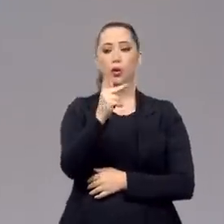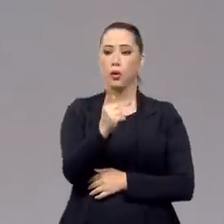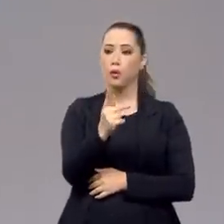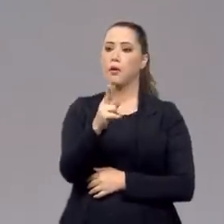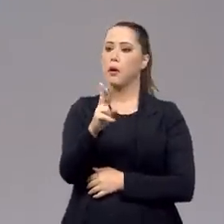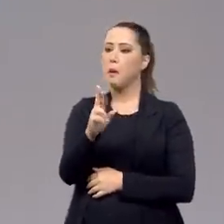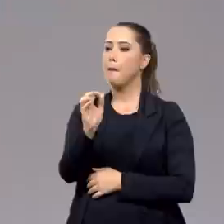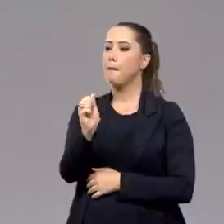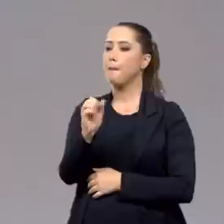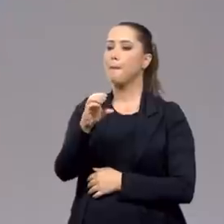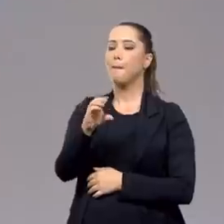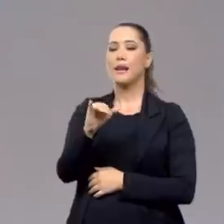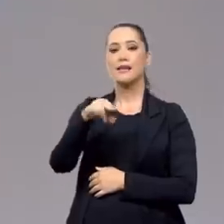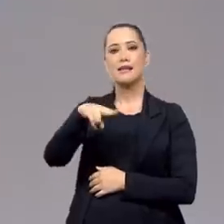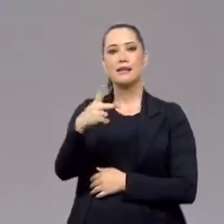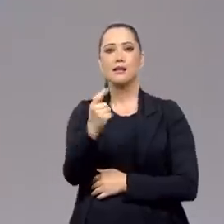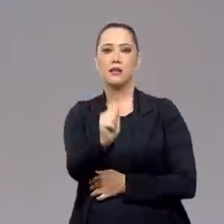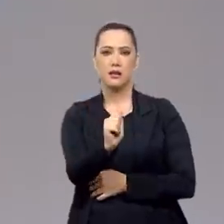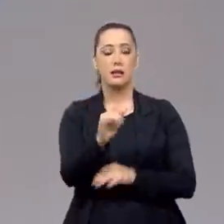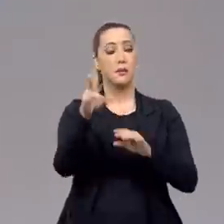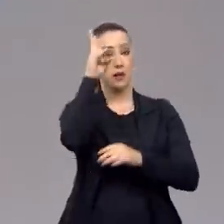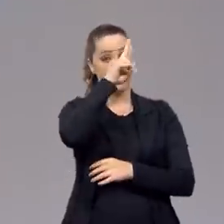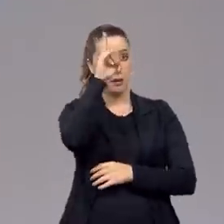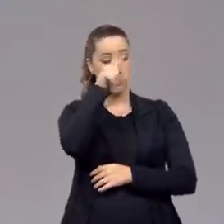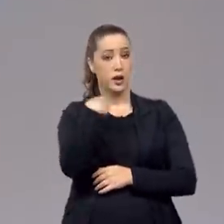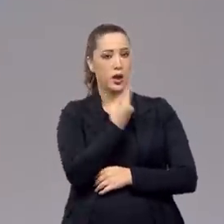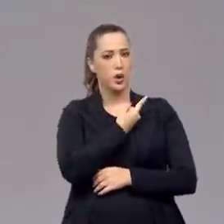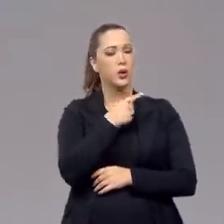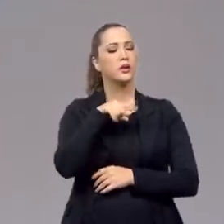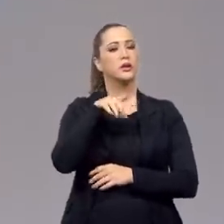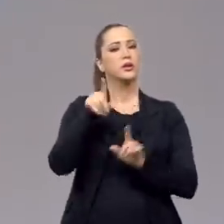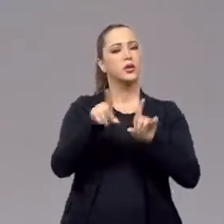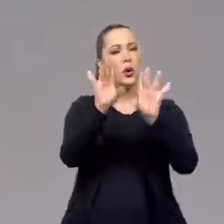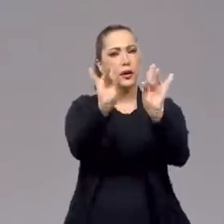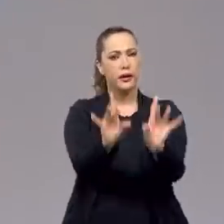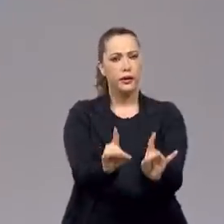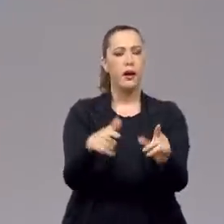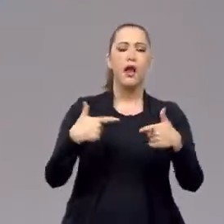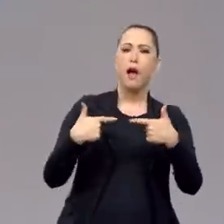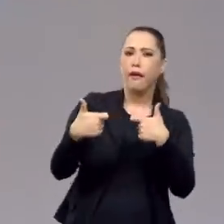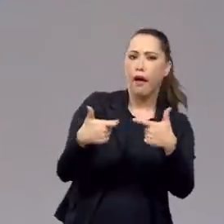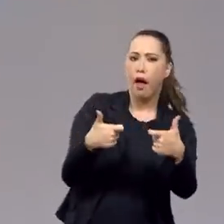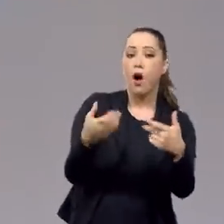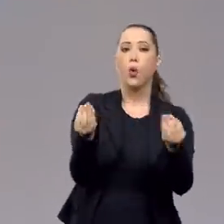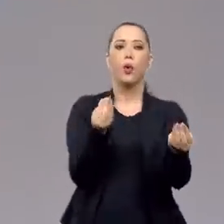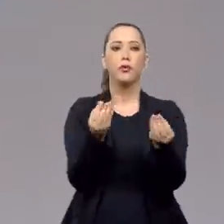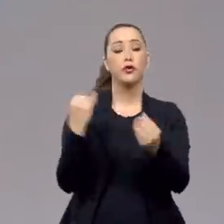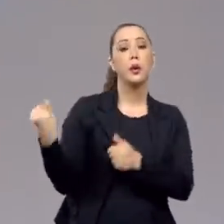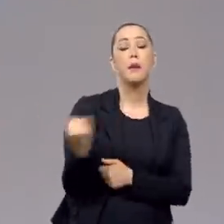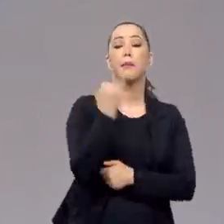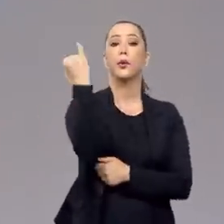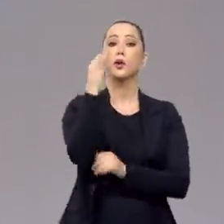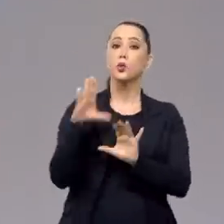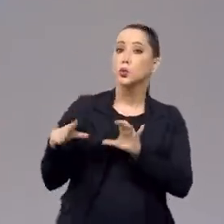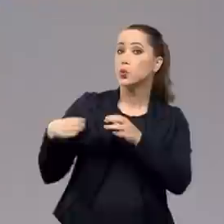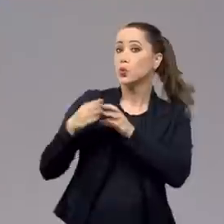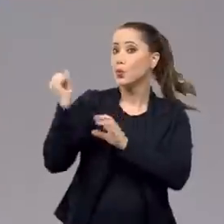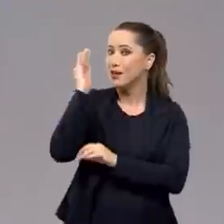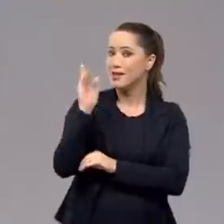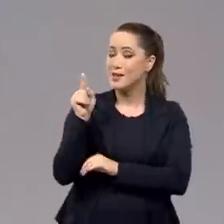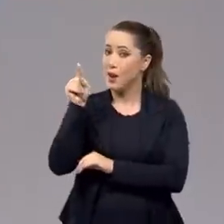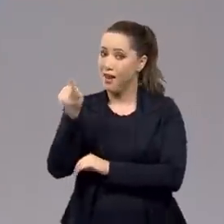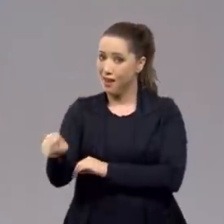a nossa história e dar detalhes sobre a participação brasileira no conflito e também sobre a importância da Força Expedicionária